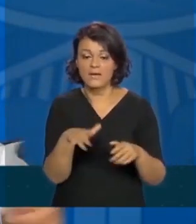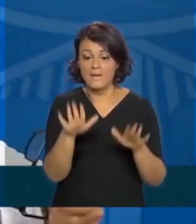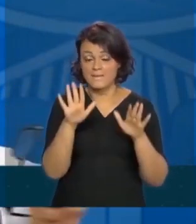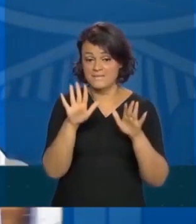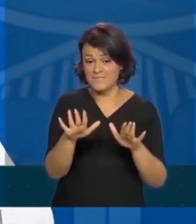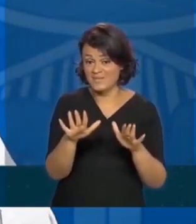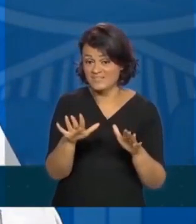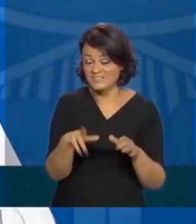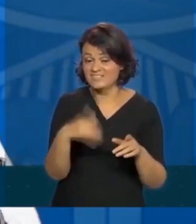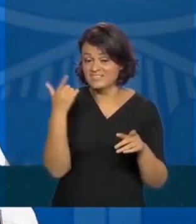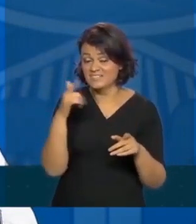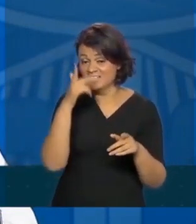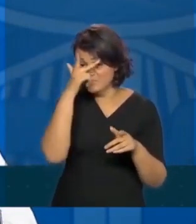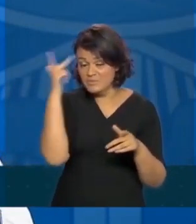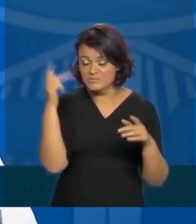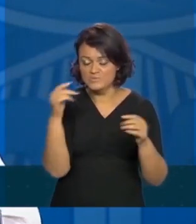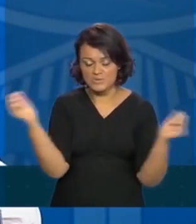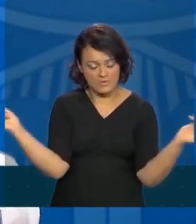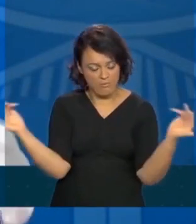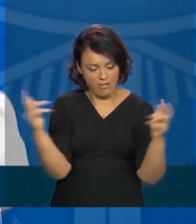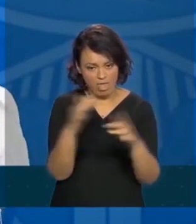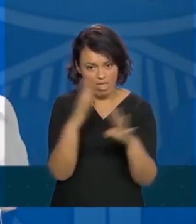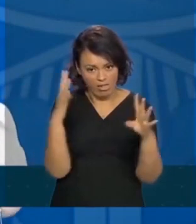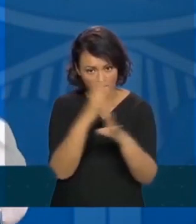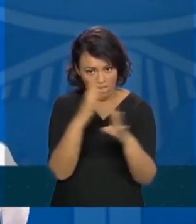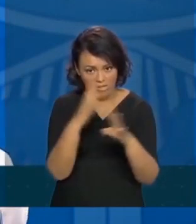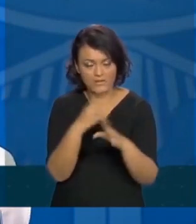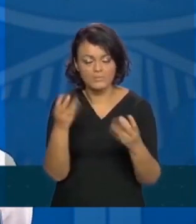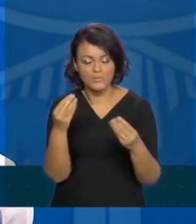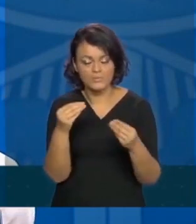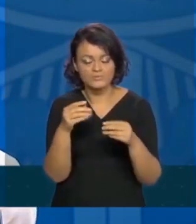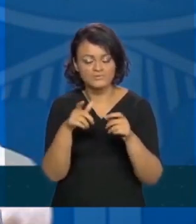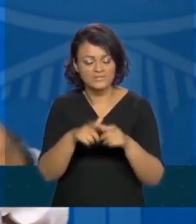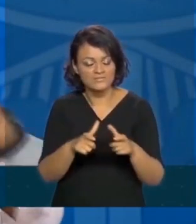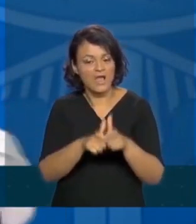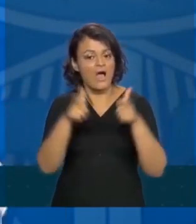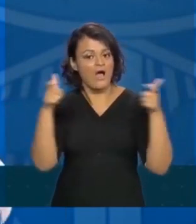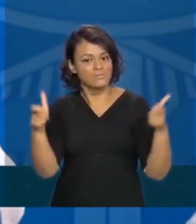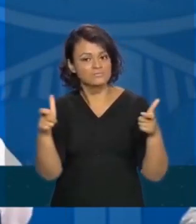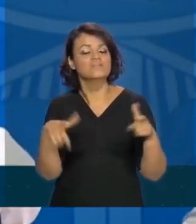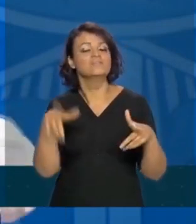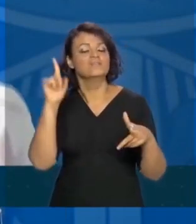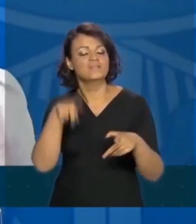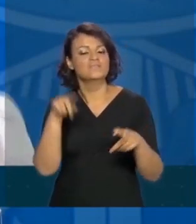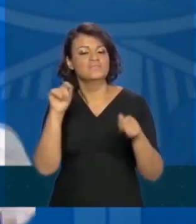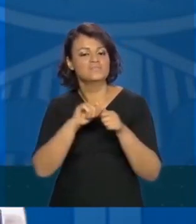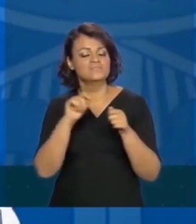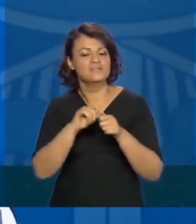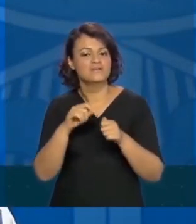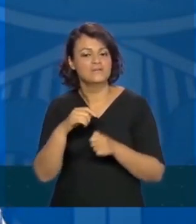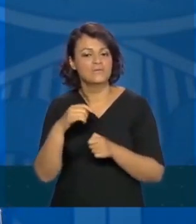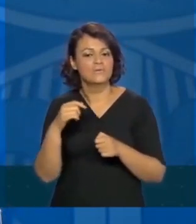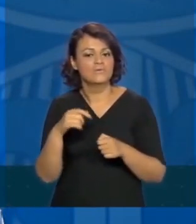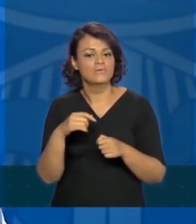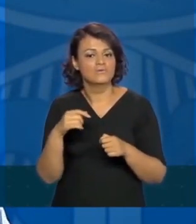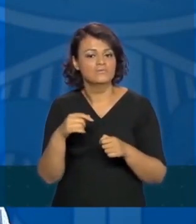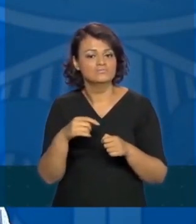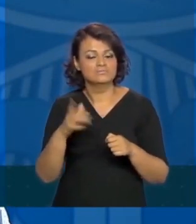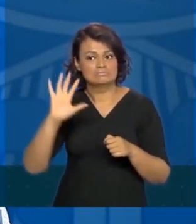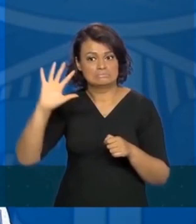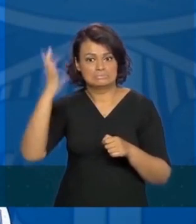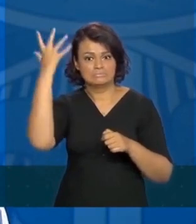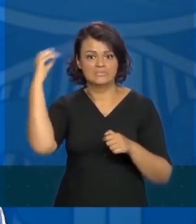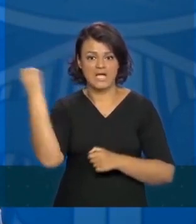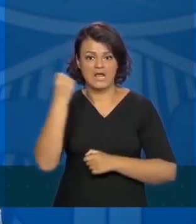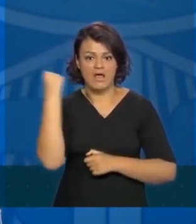que tiveram maior volume de movimentação tiveram a espiral alta e fizeram graus diferentes de colapso.